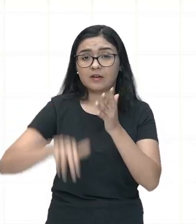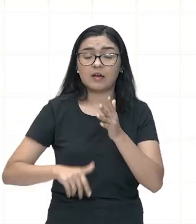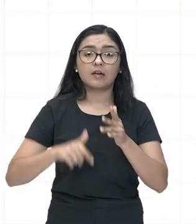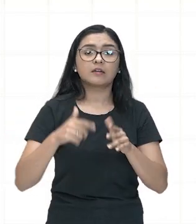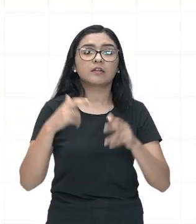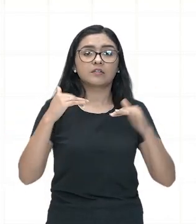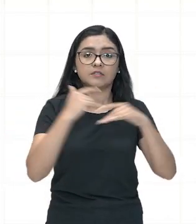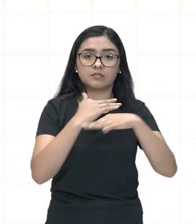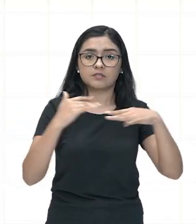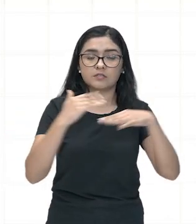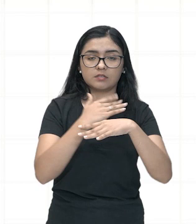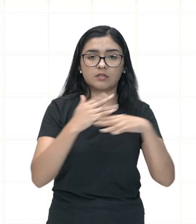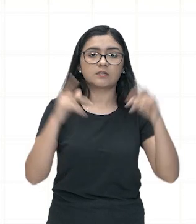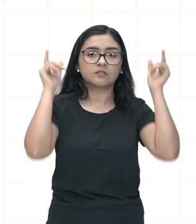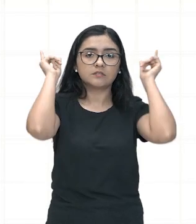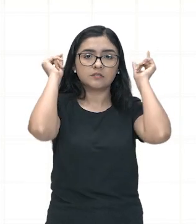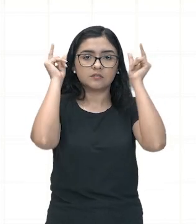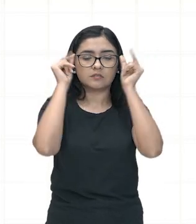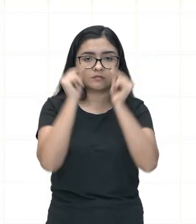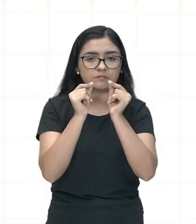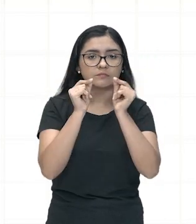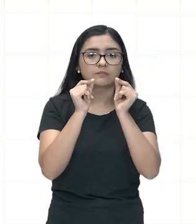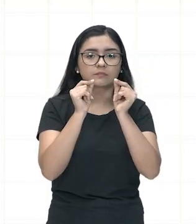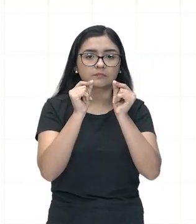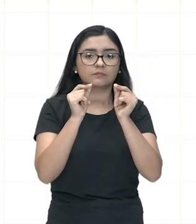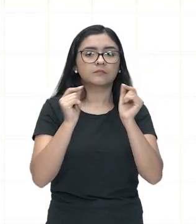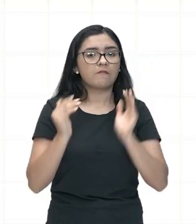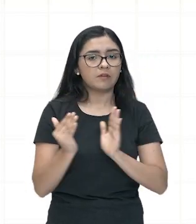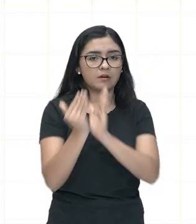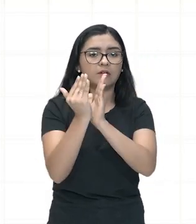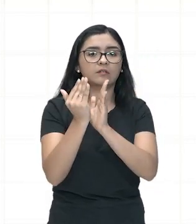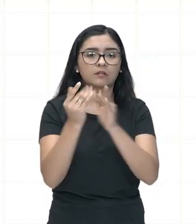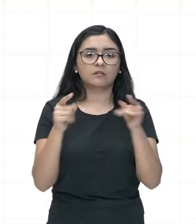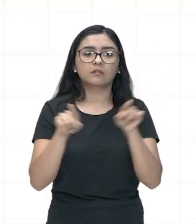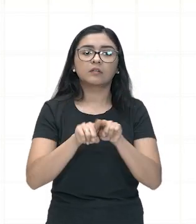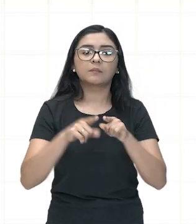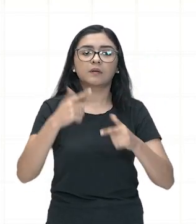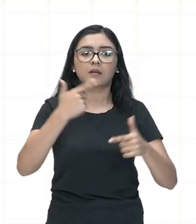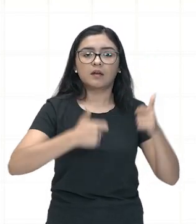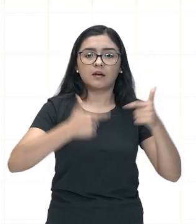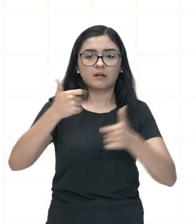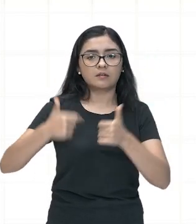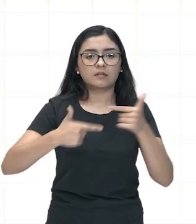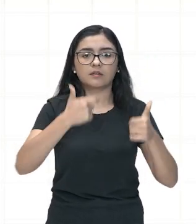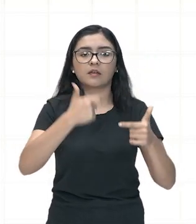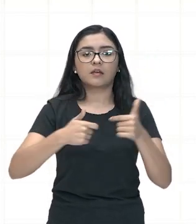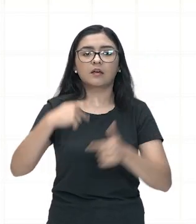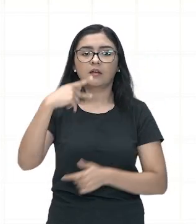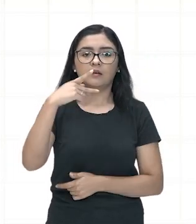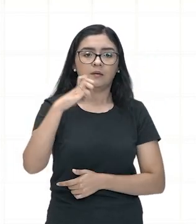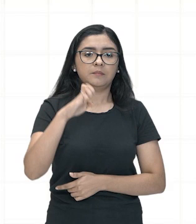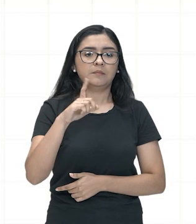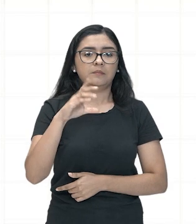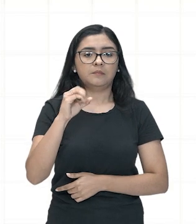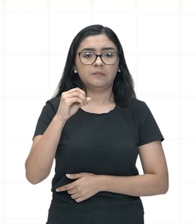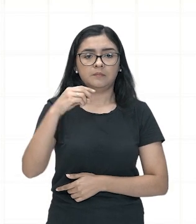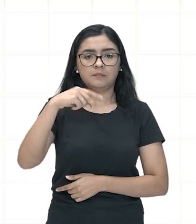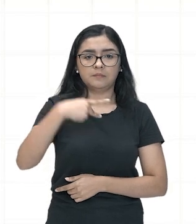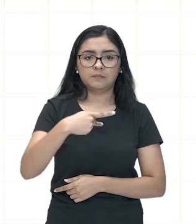invasão peça e as guerras do Peloponeso. Foi um conflito entre